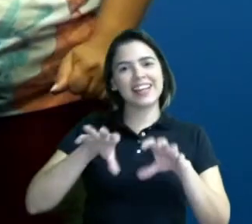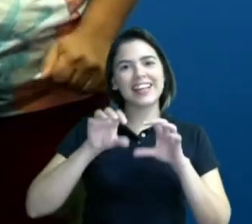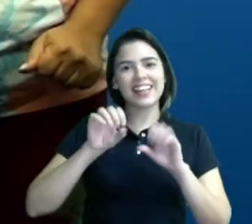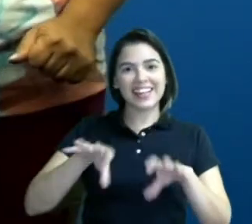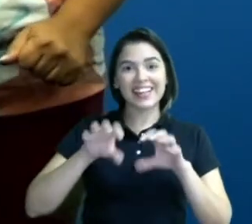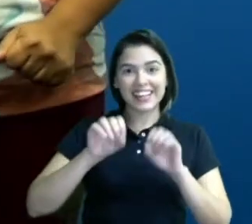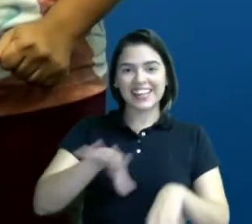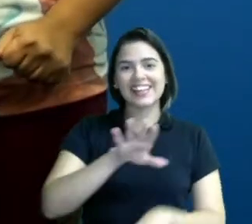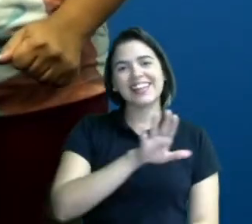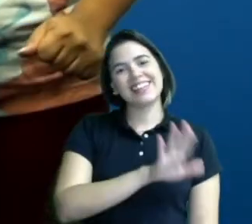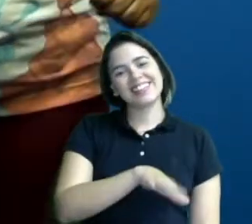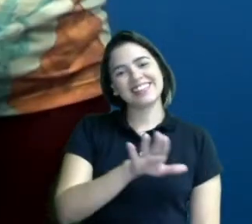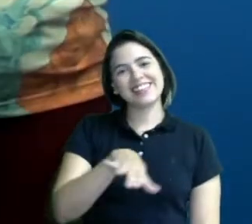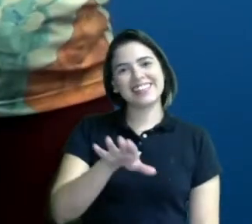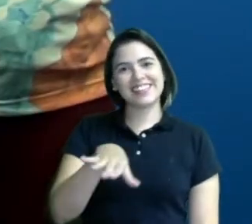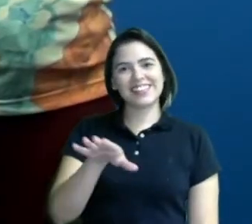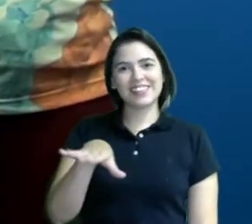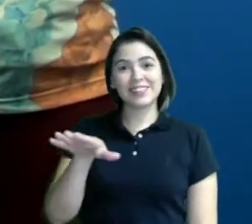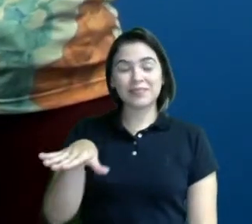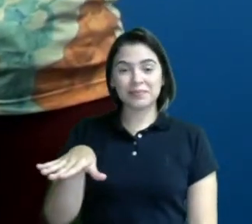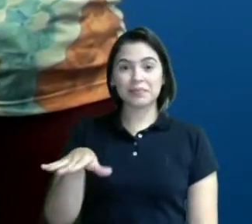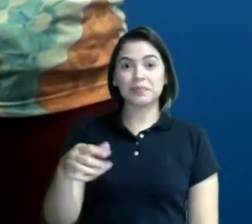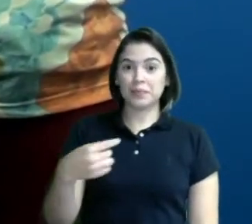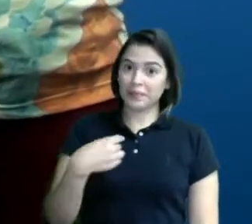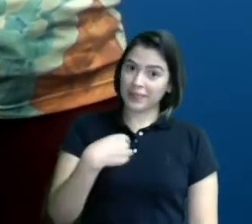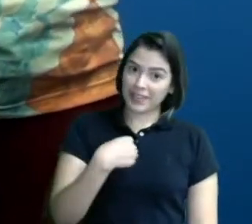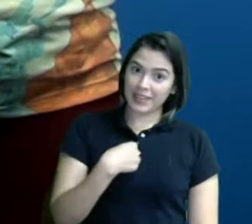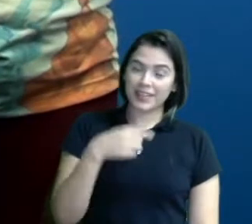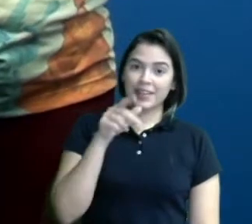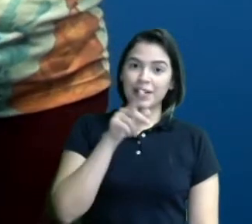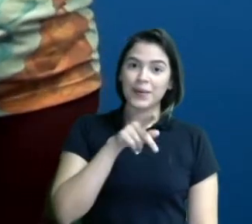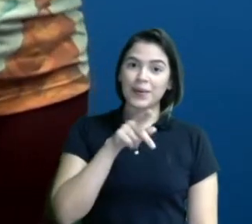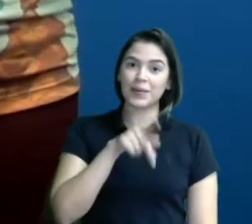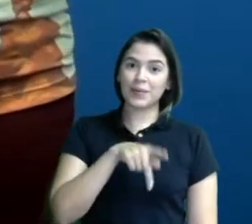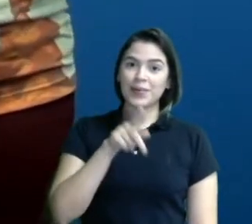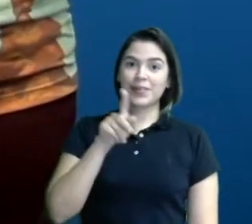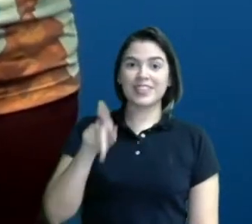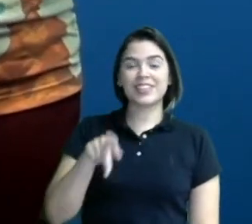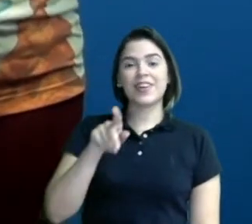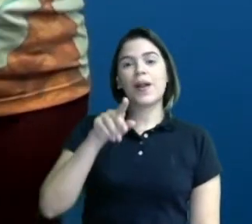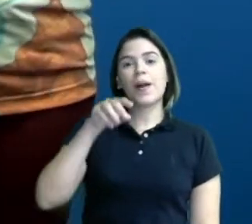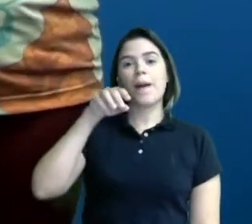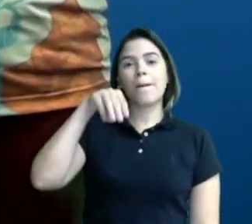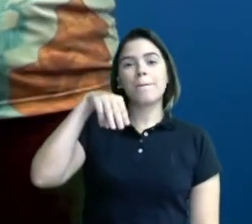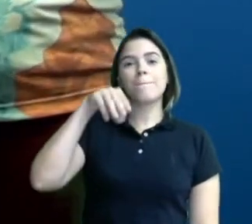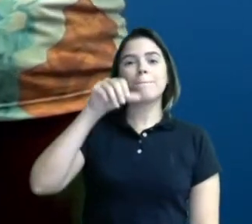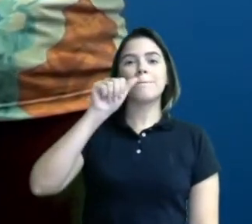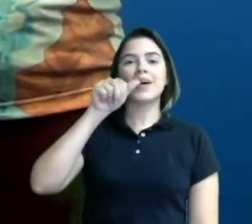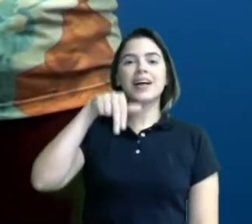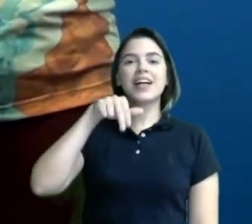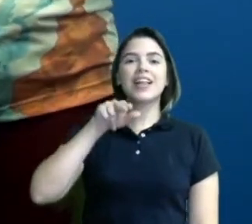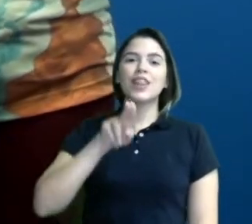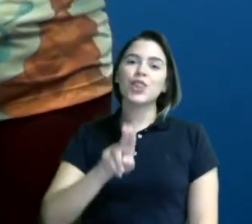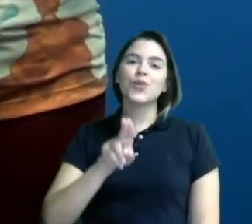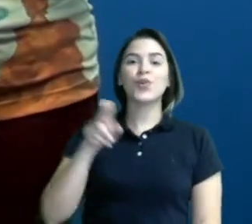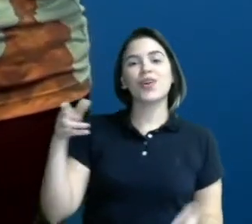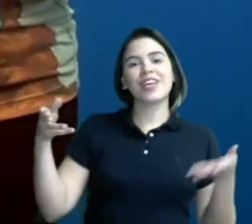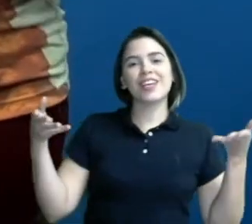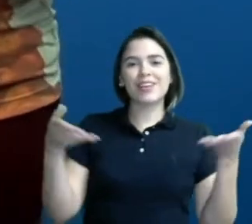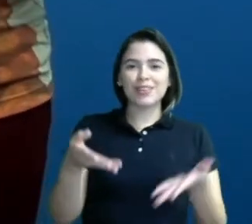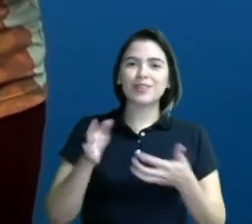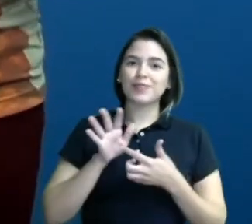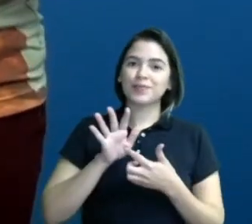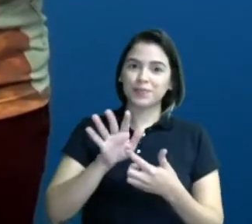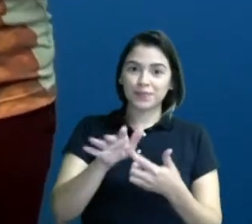educação infantil e eu sou a tia Manu e hoje trouxe para